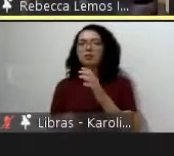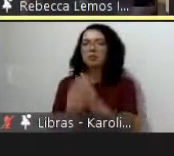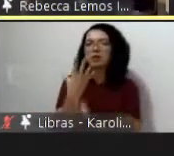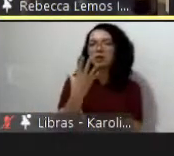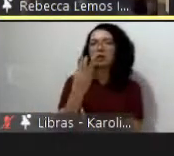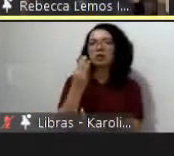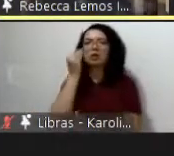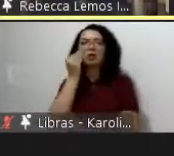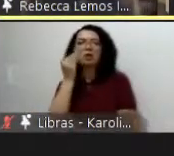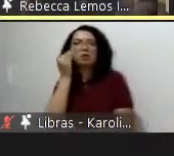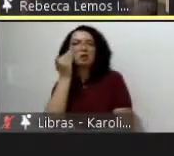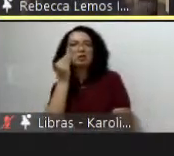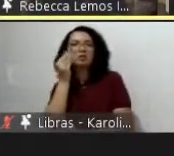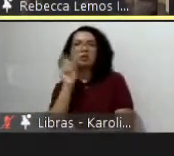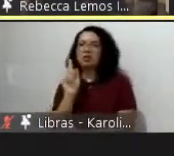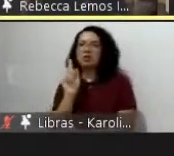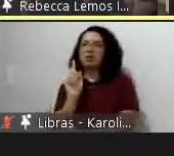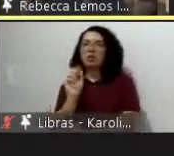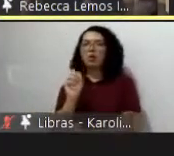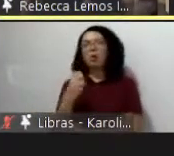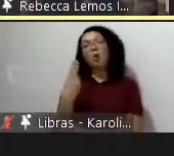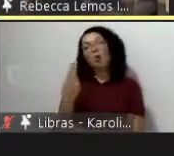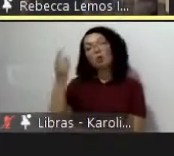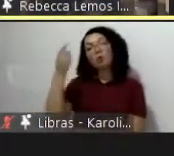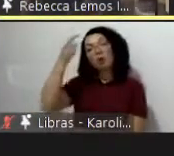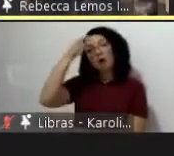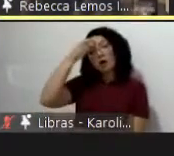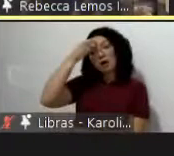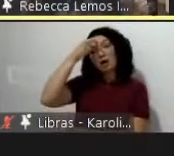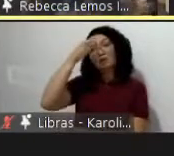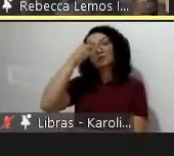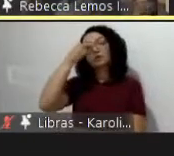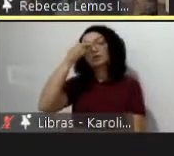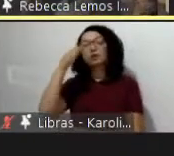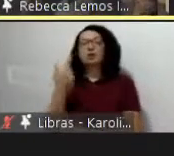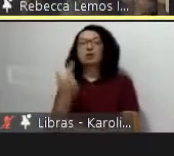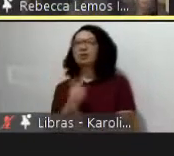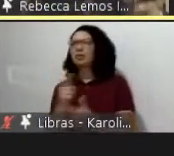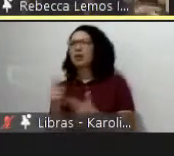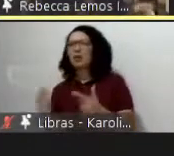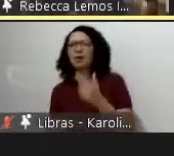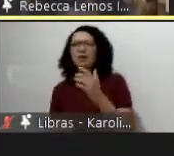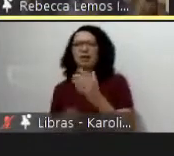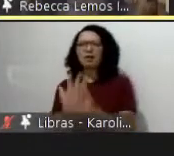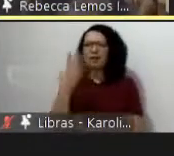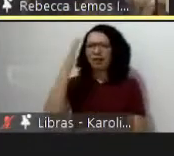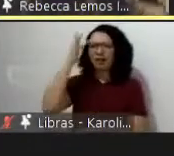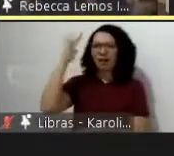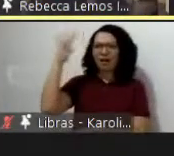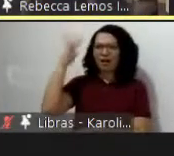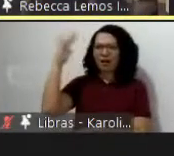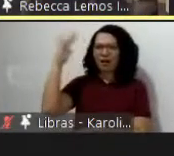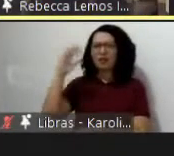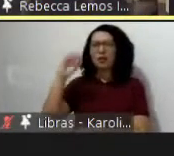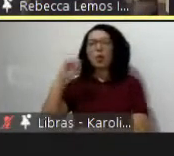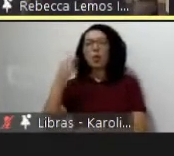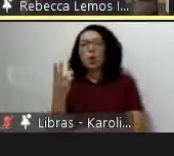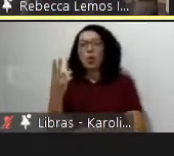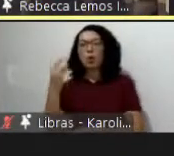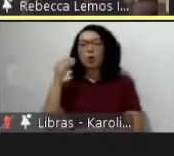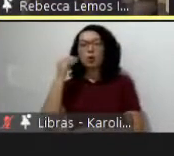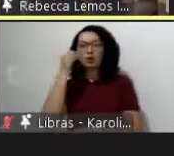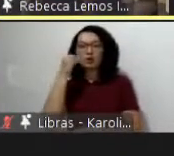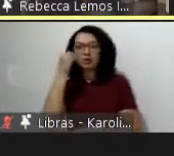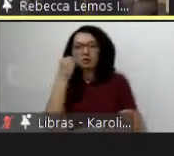como se fosse de uma racionalidade pura que não se inspira na experiência de vida na realidade que nos